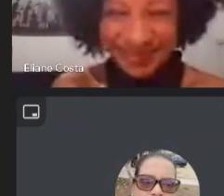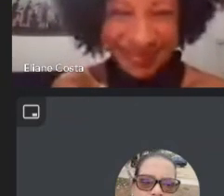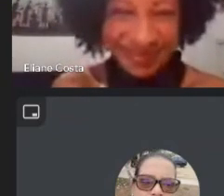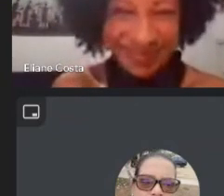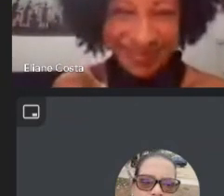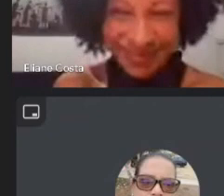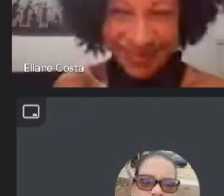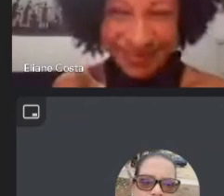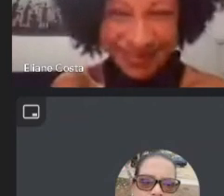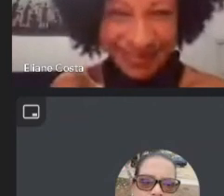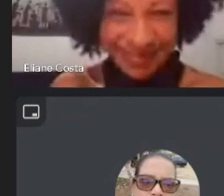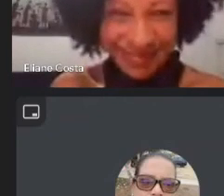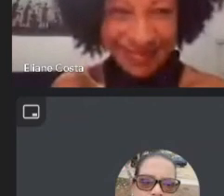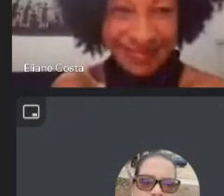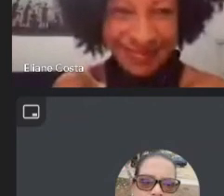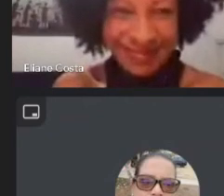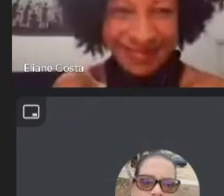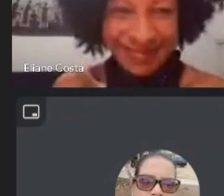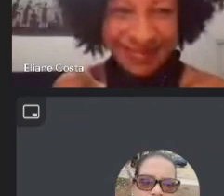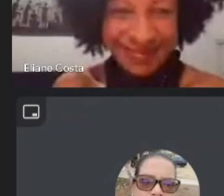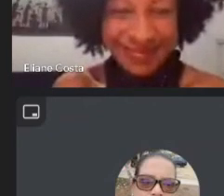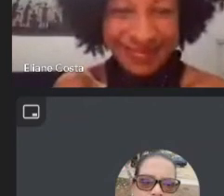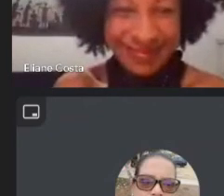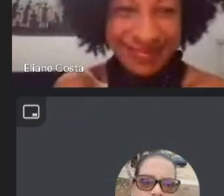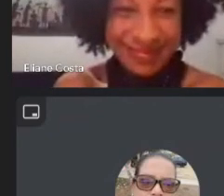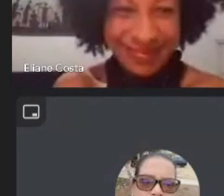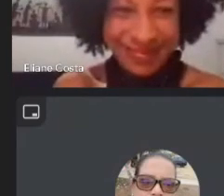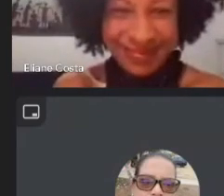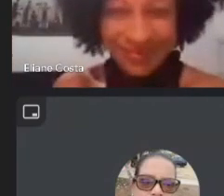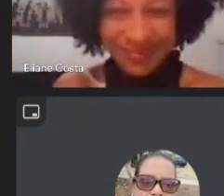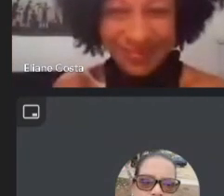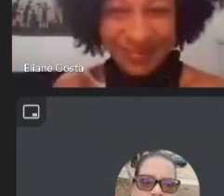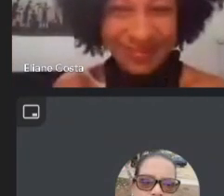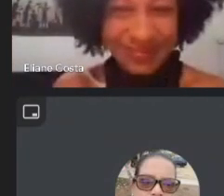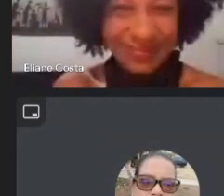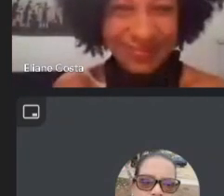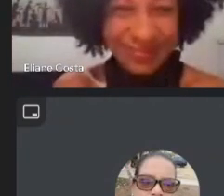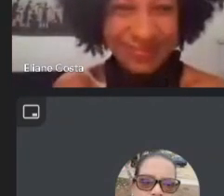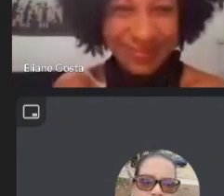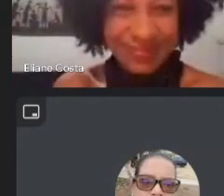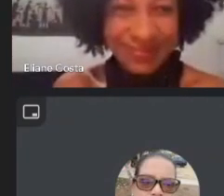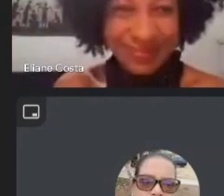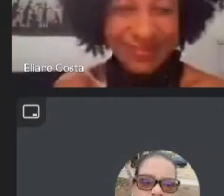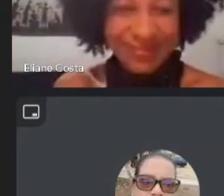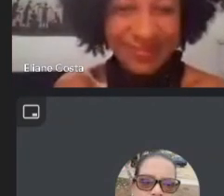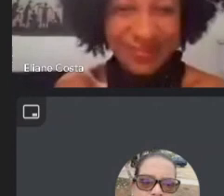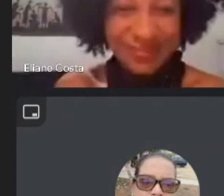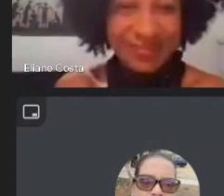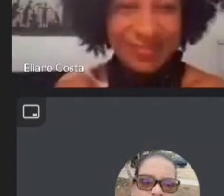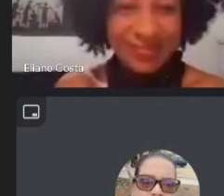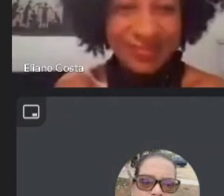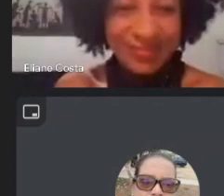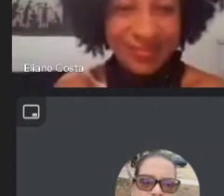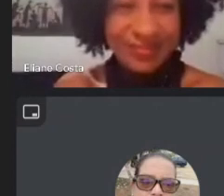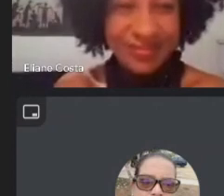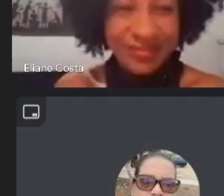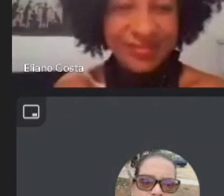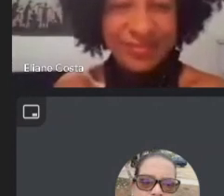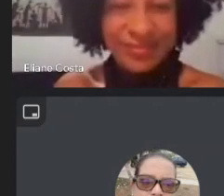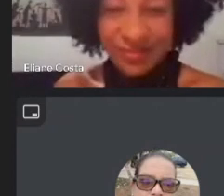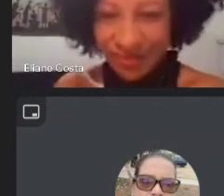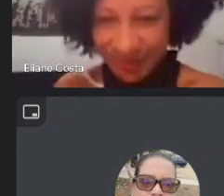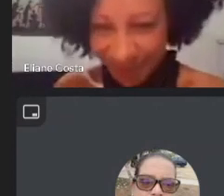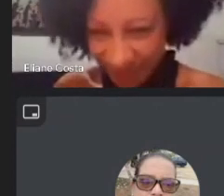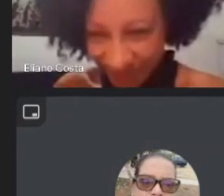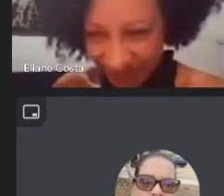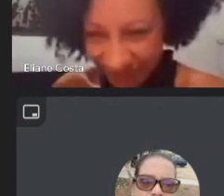eu estou muito nesse momento de tentar ver tem muita gente massa disputando lugares muito ferrenhos então